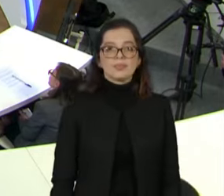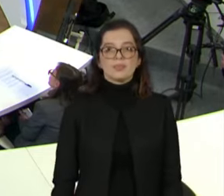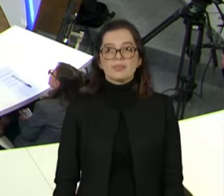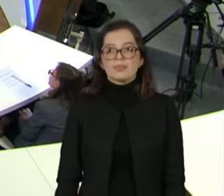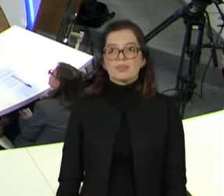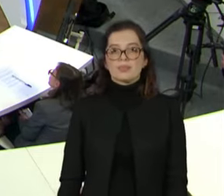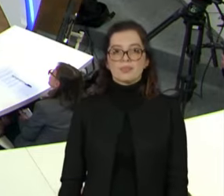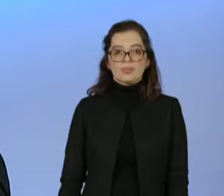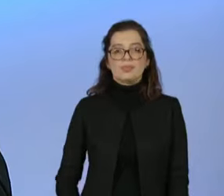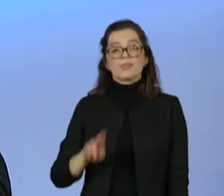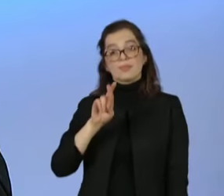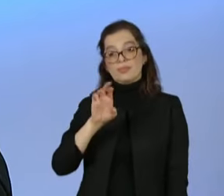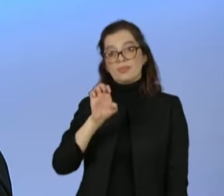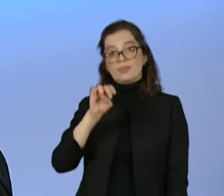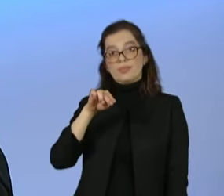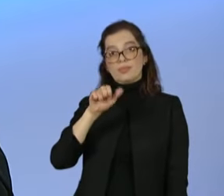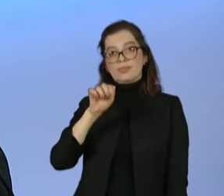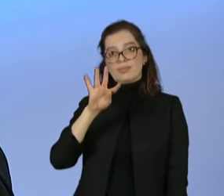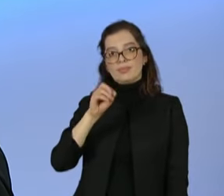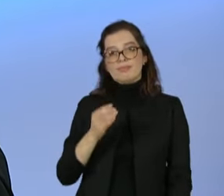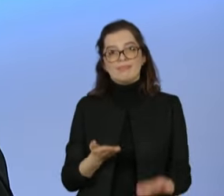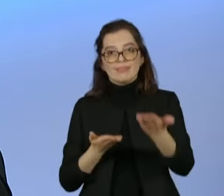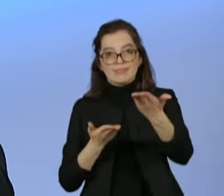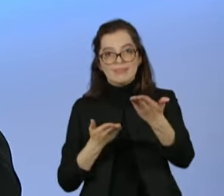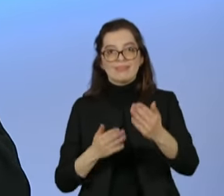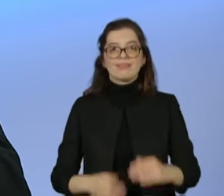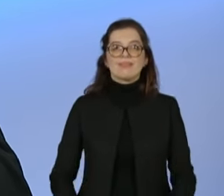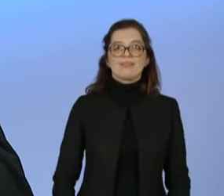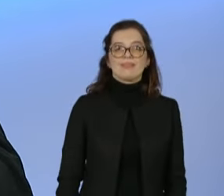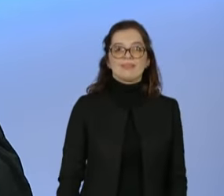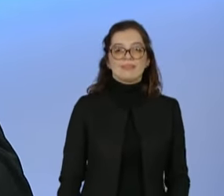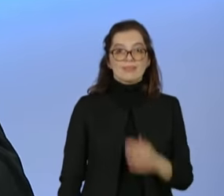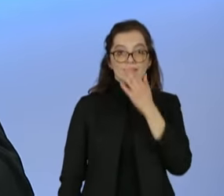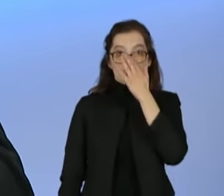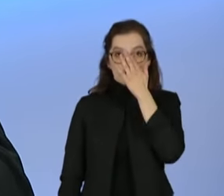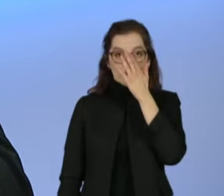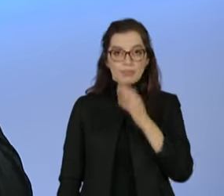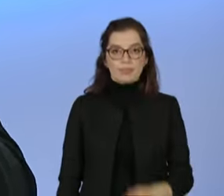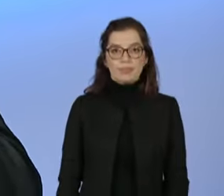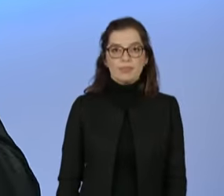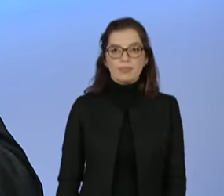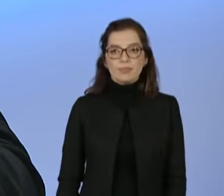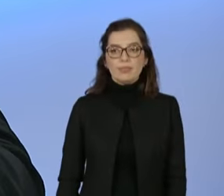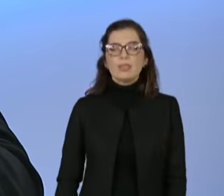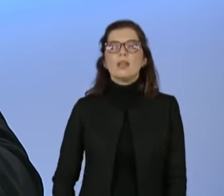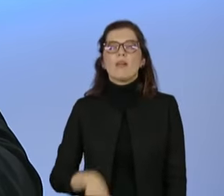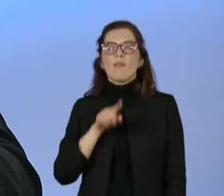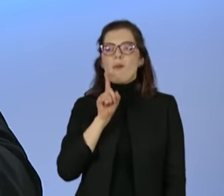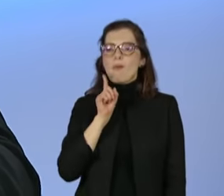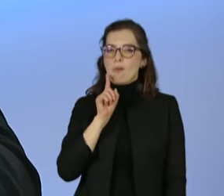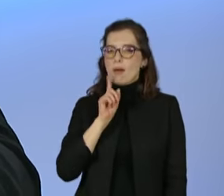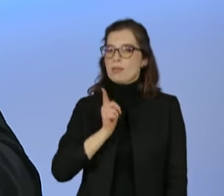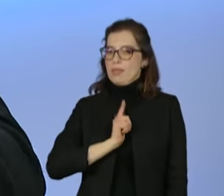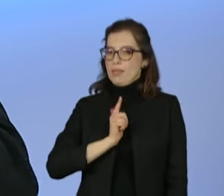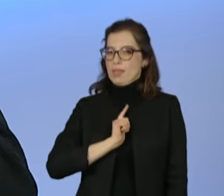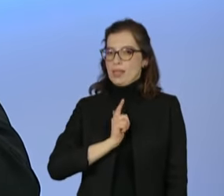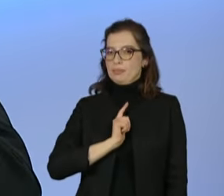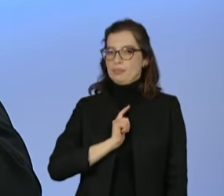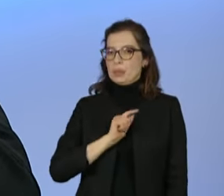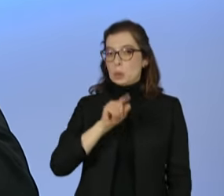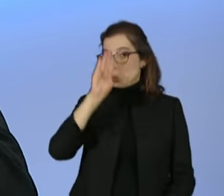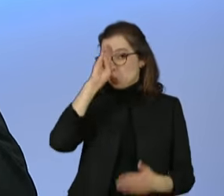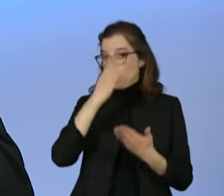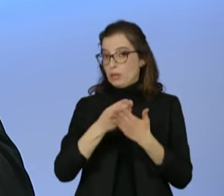fala inicial, a senhora ironizou um pouco as críticas das pessoas que não acreditavam que a sua candidatura iria para frente.